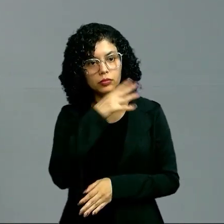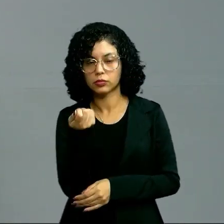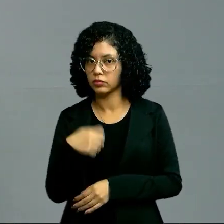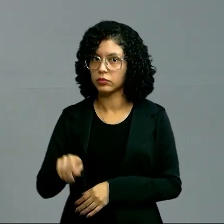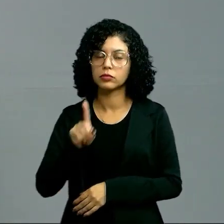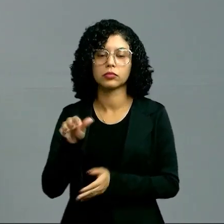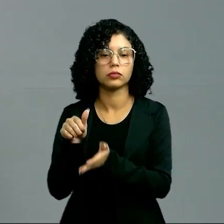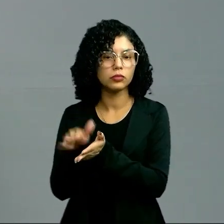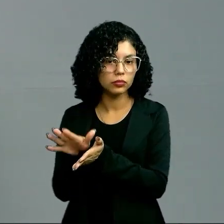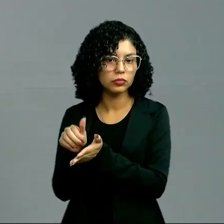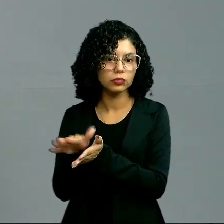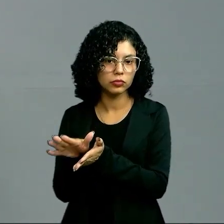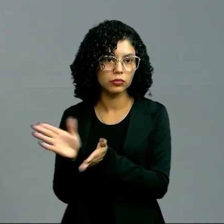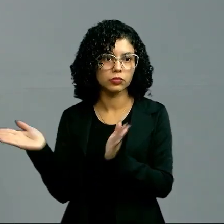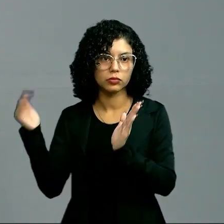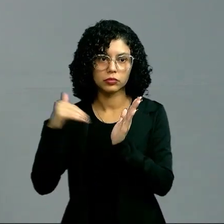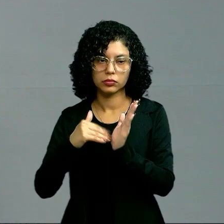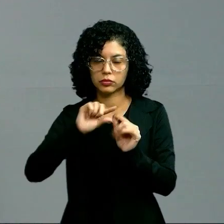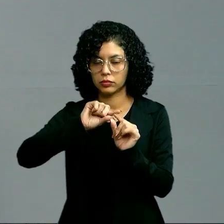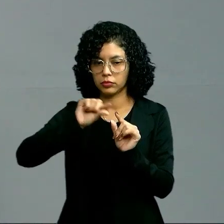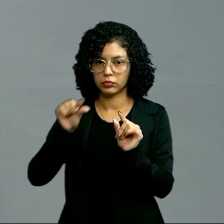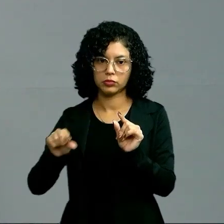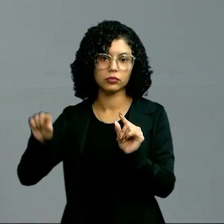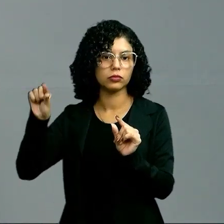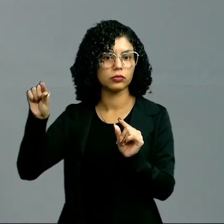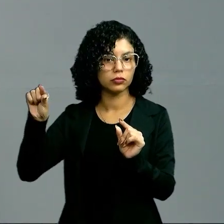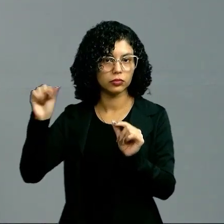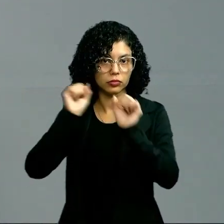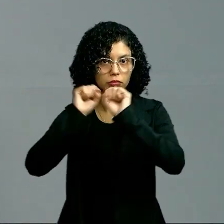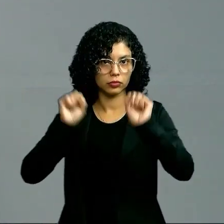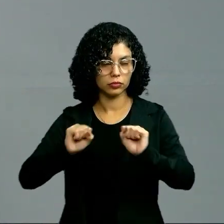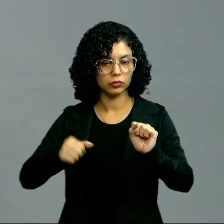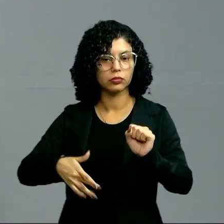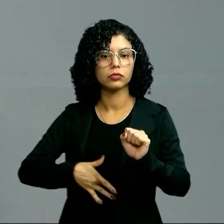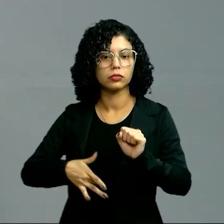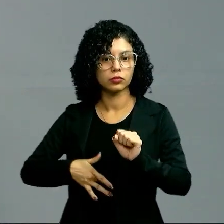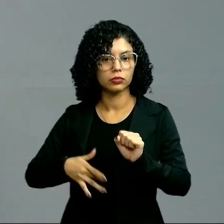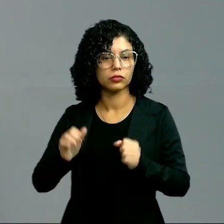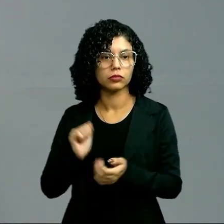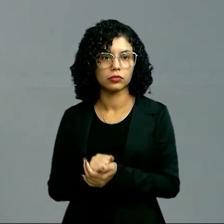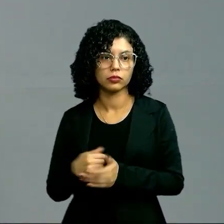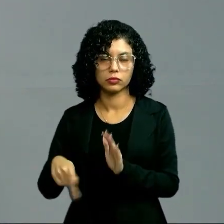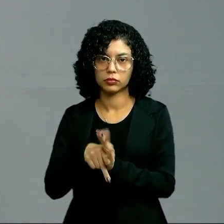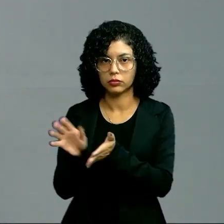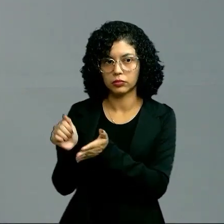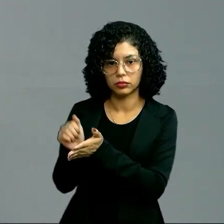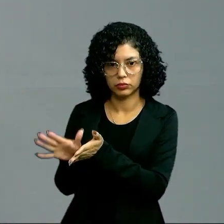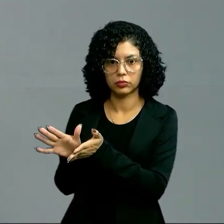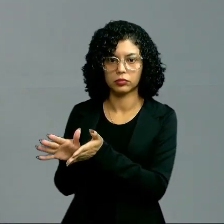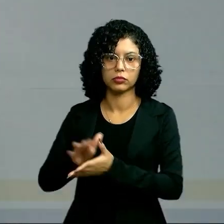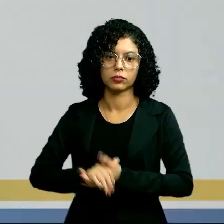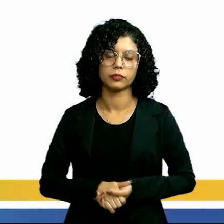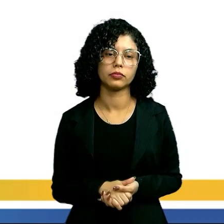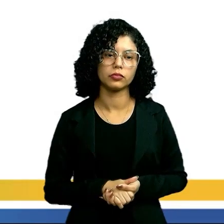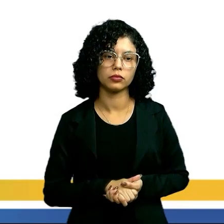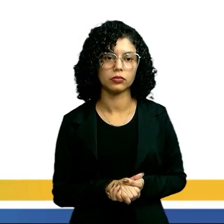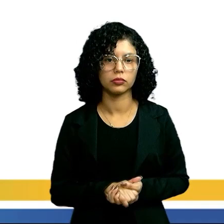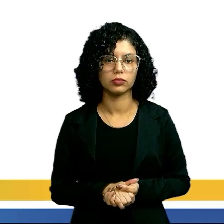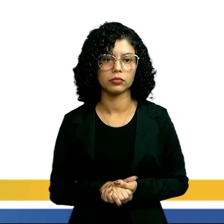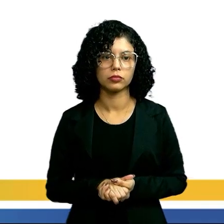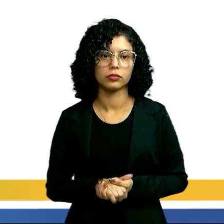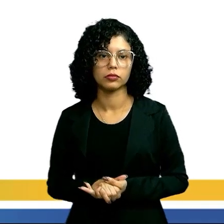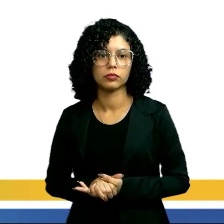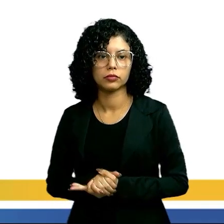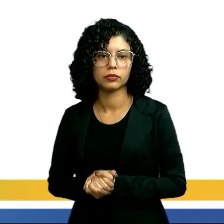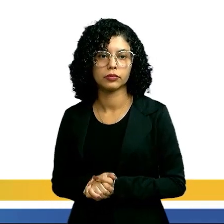precisa mais. E vai levar até uma parte do sistema digestório, né? Ali no intestino. E vai ser eliminado, tá?